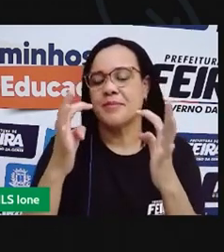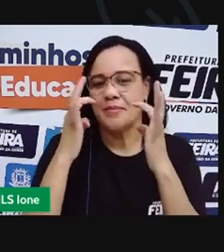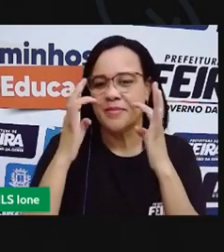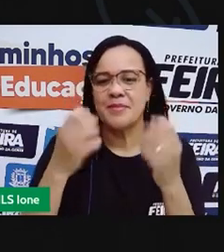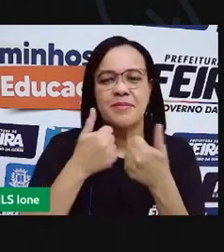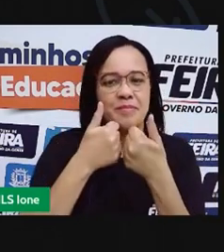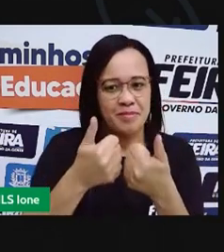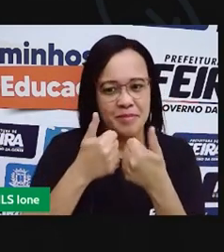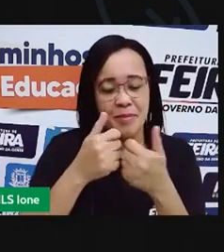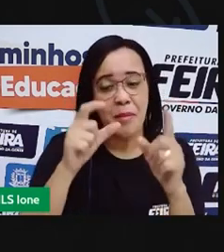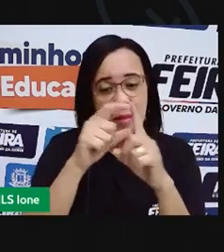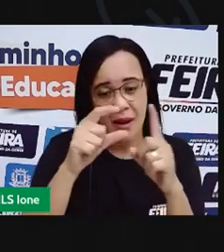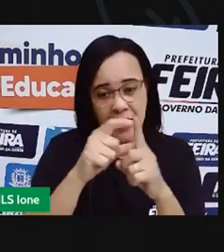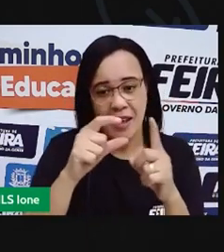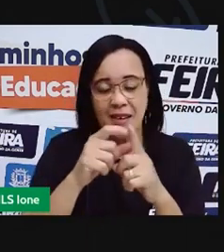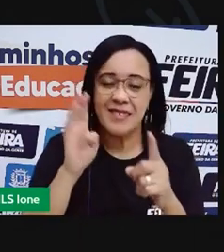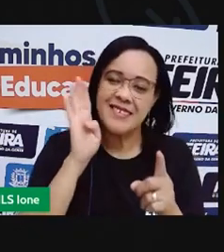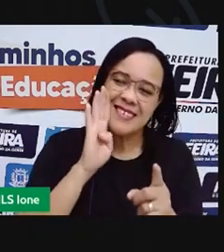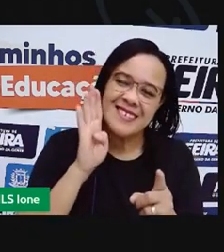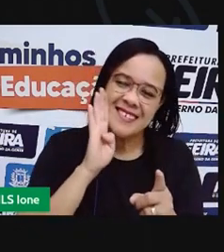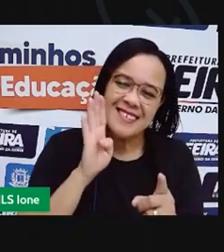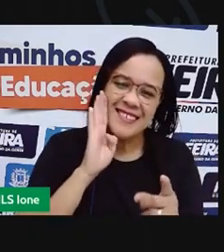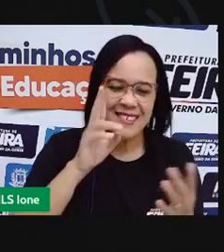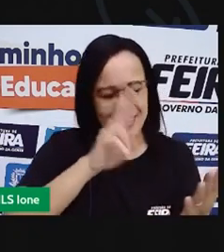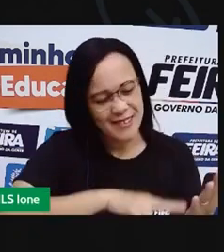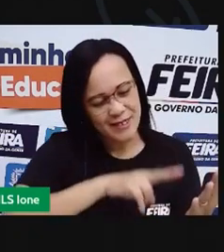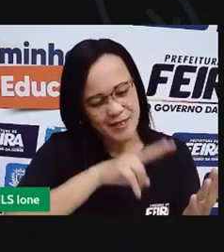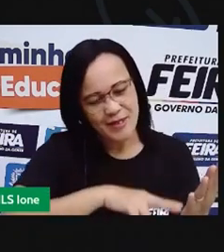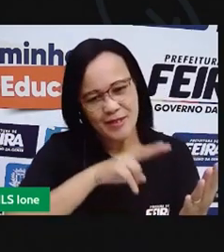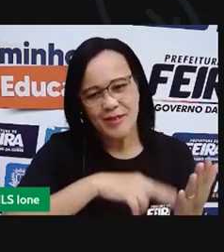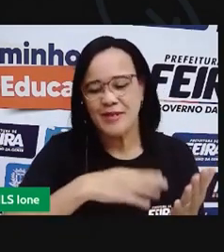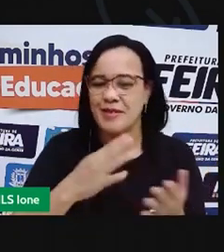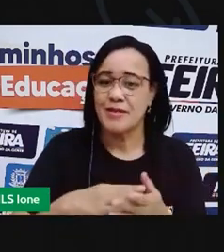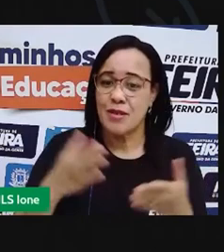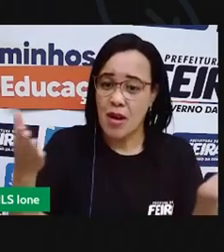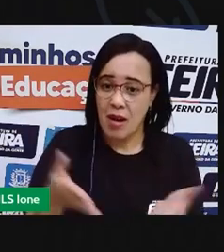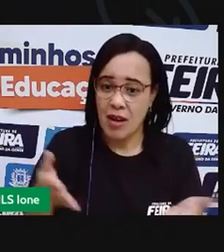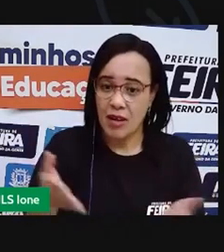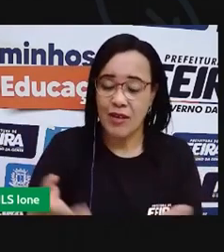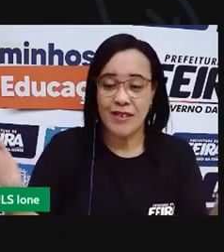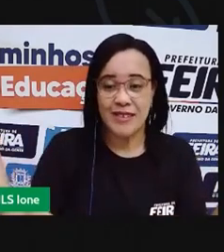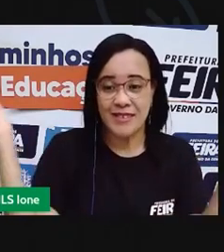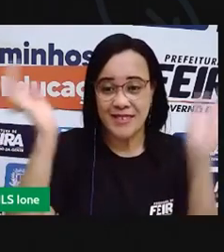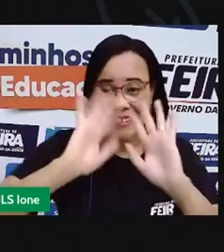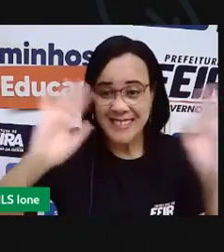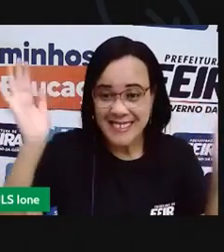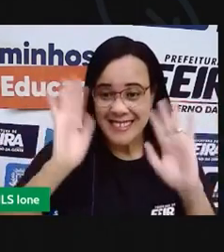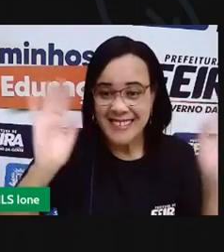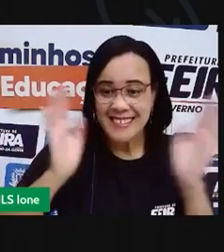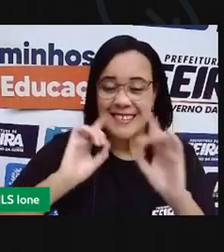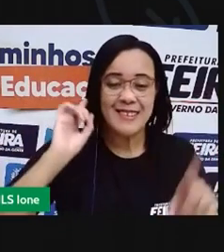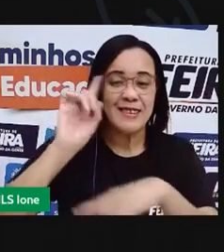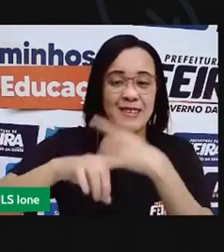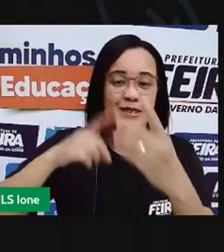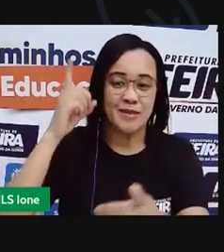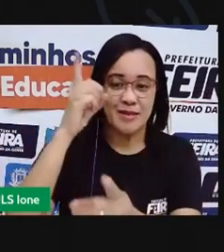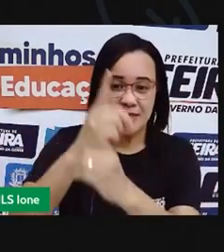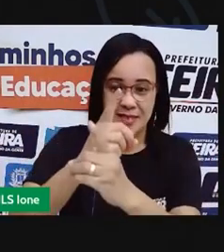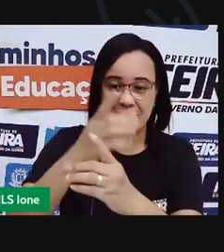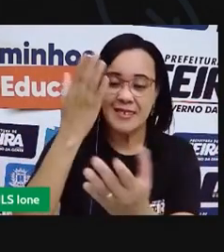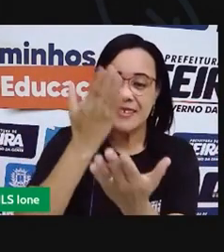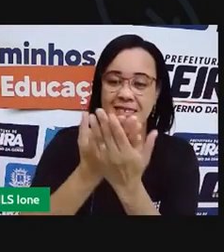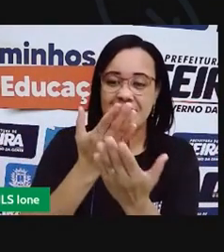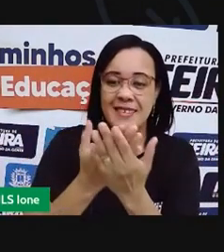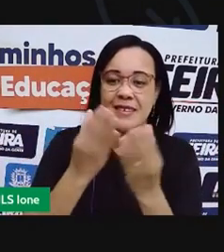divertido com a leitura desse livro A gente vai se despedindo agora meus amigos nos encontramos na próxima aula